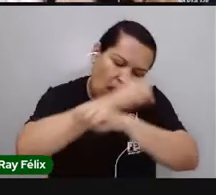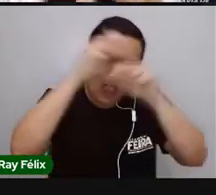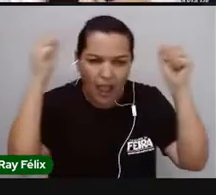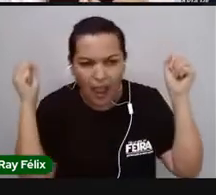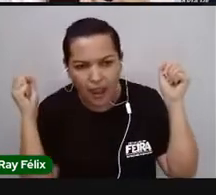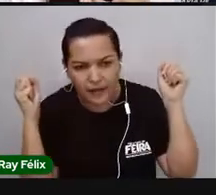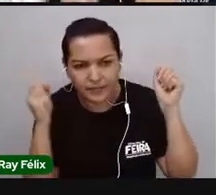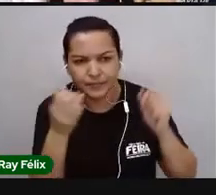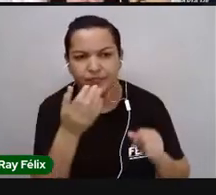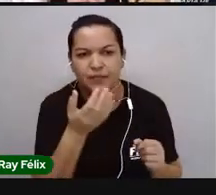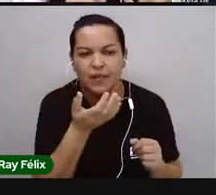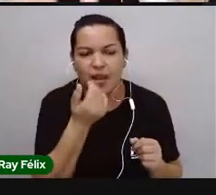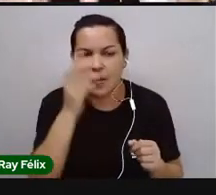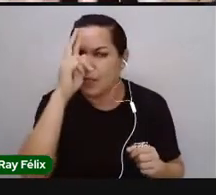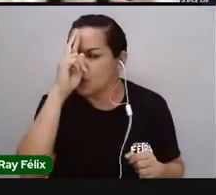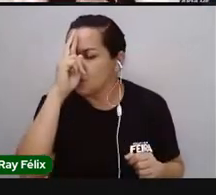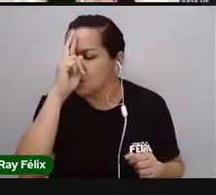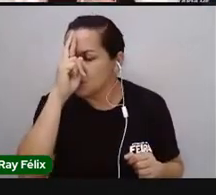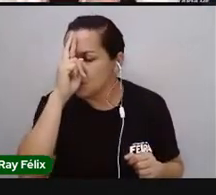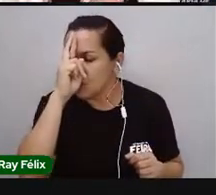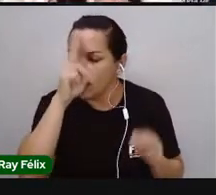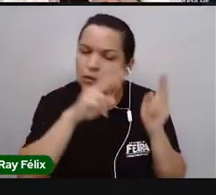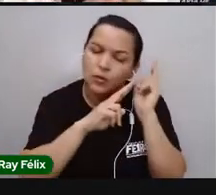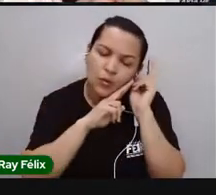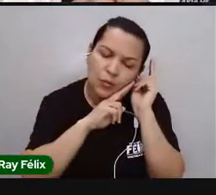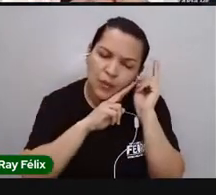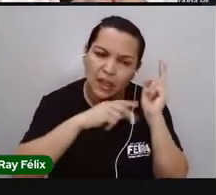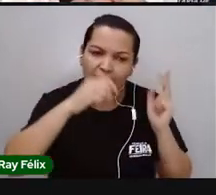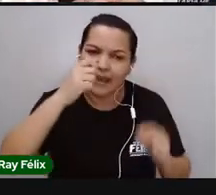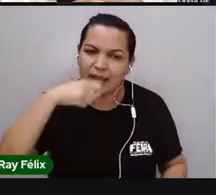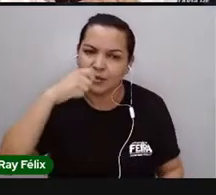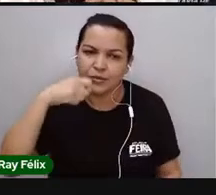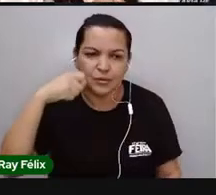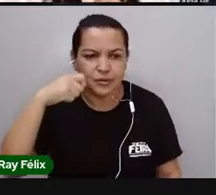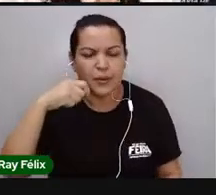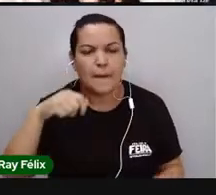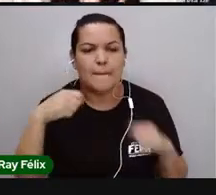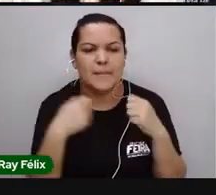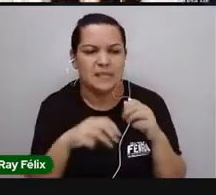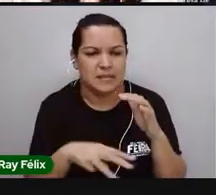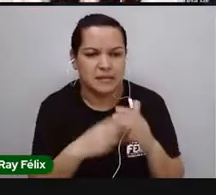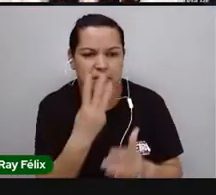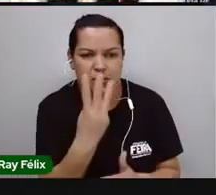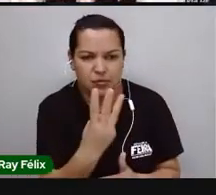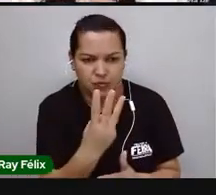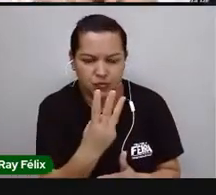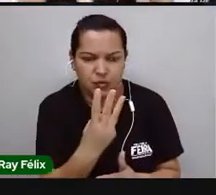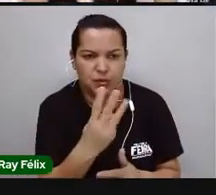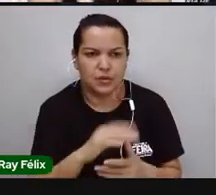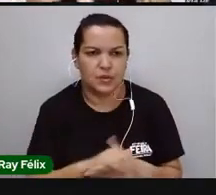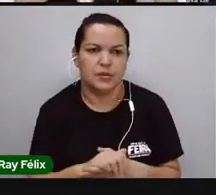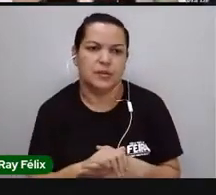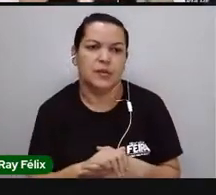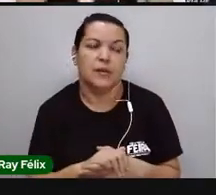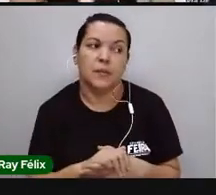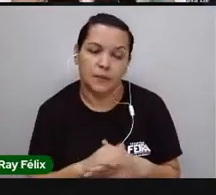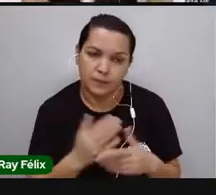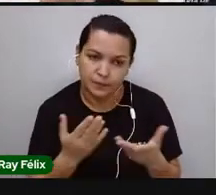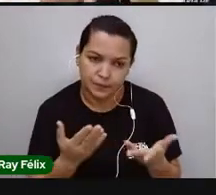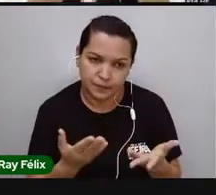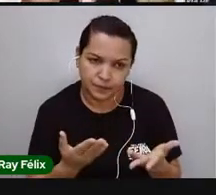Acordei, almocei, vou dormir. Escova os dentes pelo menos três vezes ao dia. Por quê, professora? Porque assim,